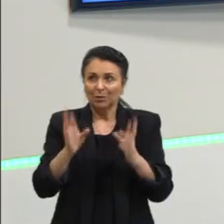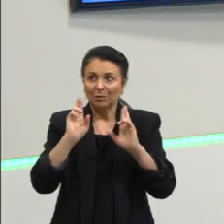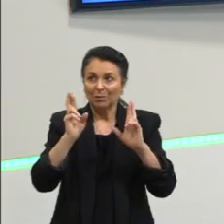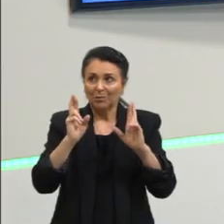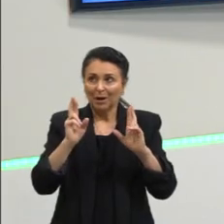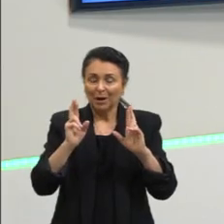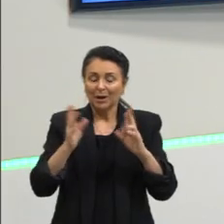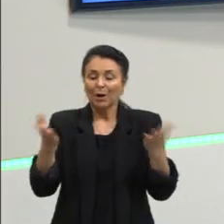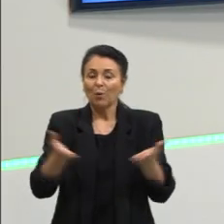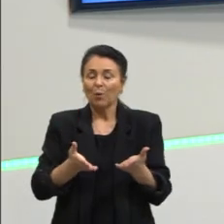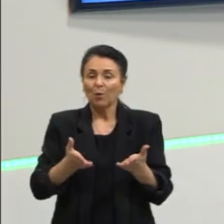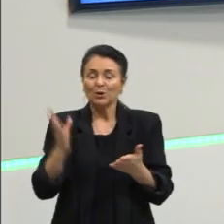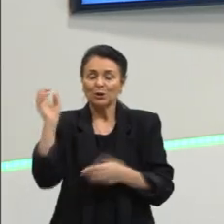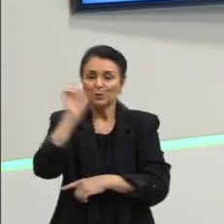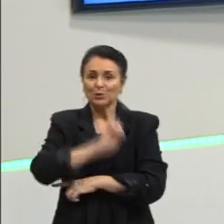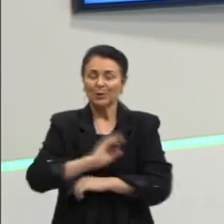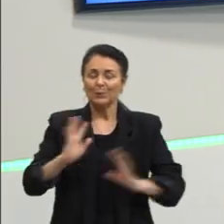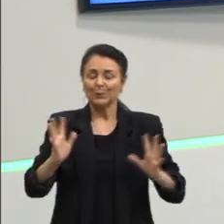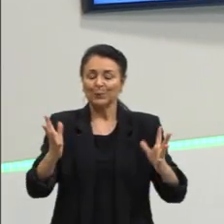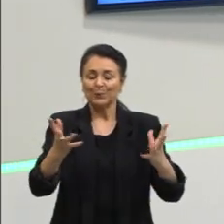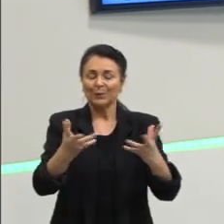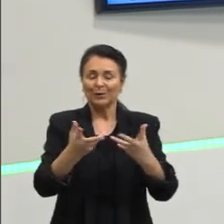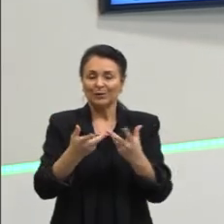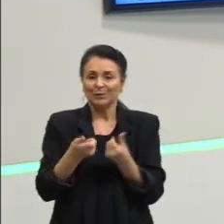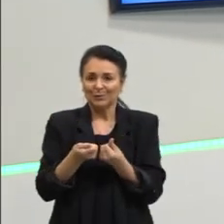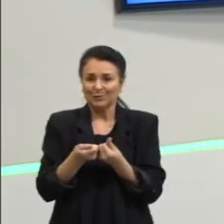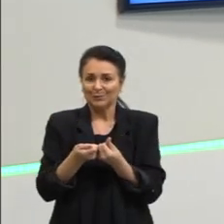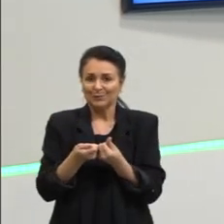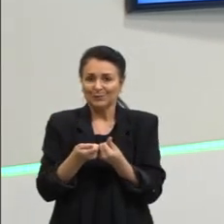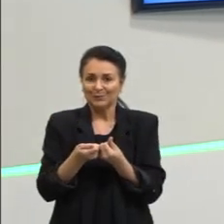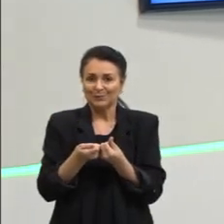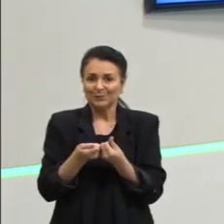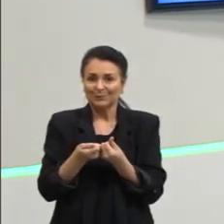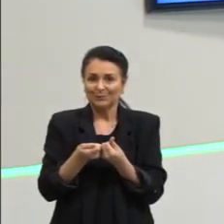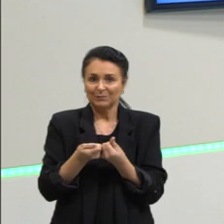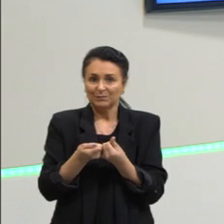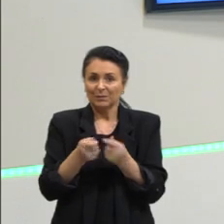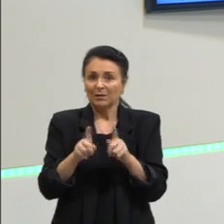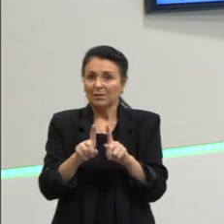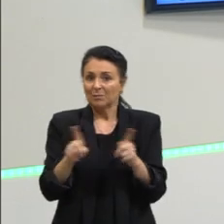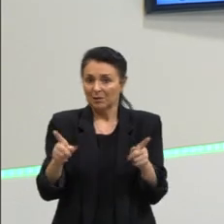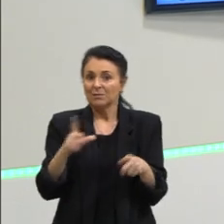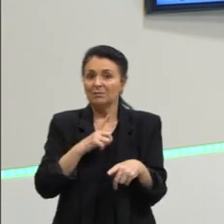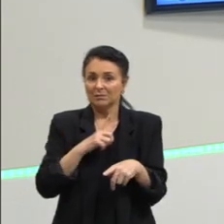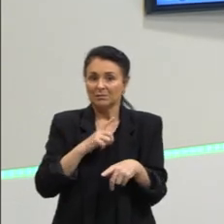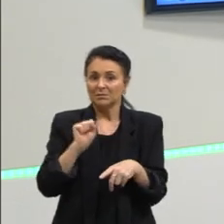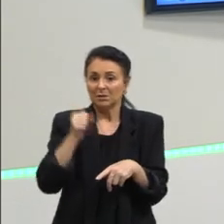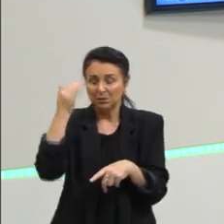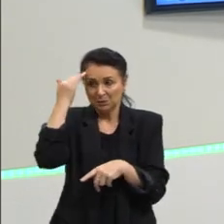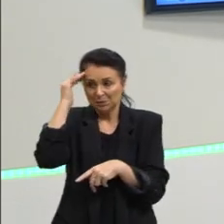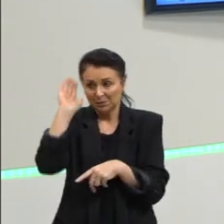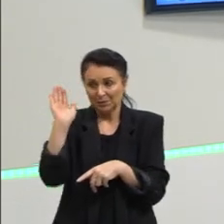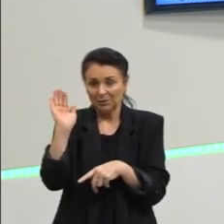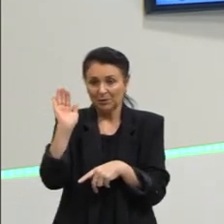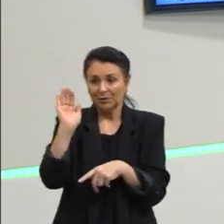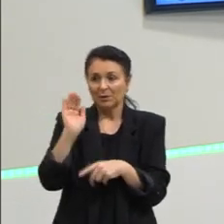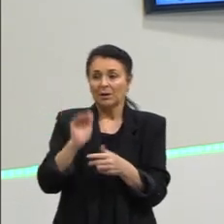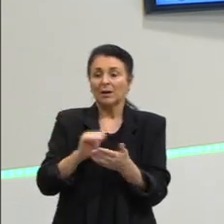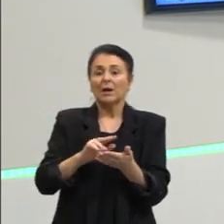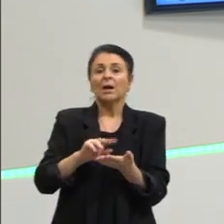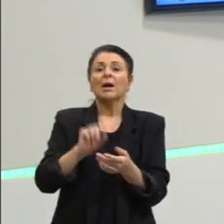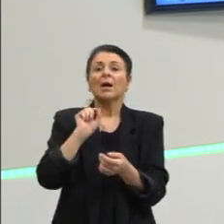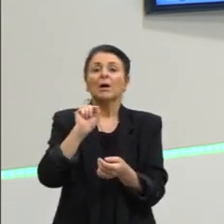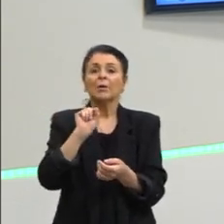Que nós venhamos A ter um dia Maravilhoso Hoje Mas vamos ter? Não sabemos Esperamos que sim